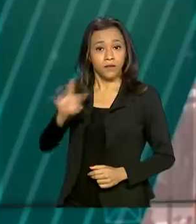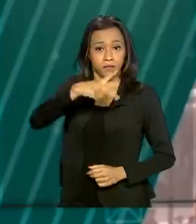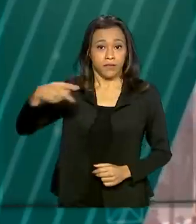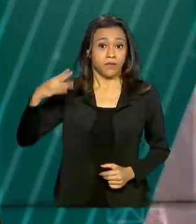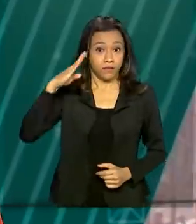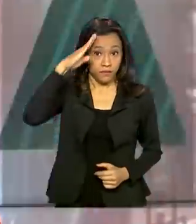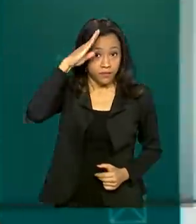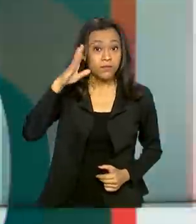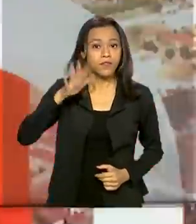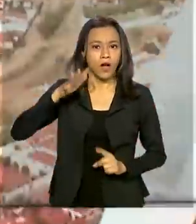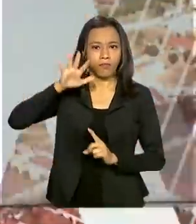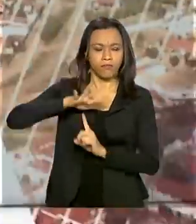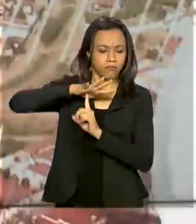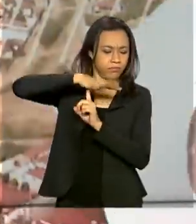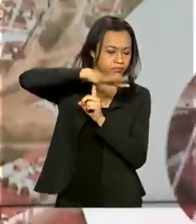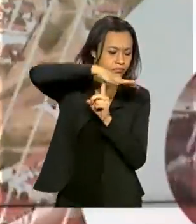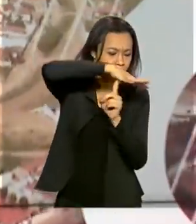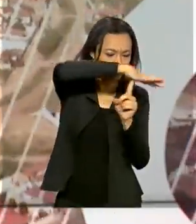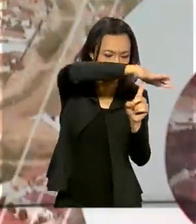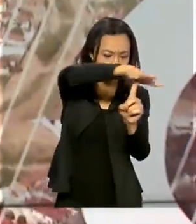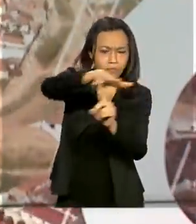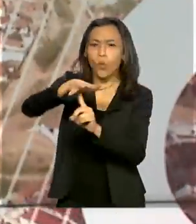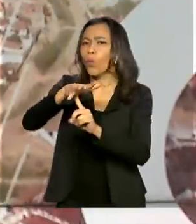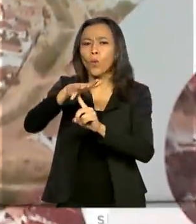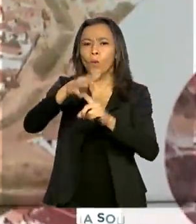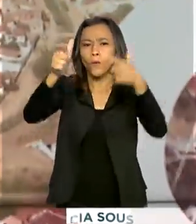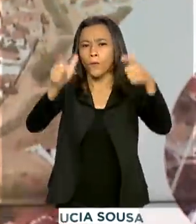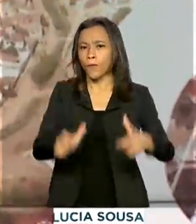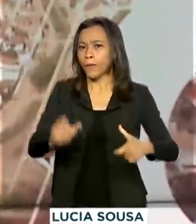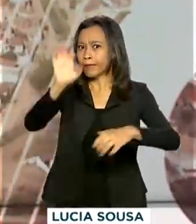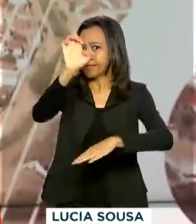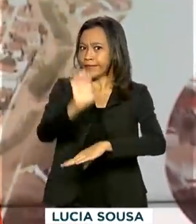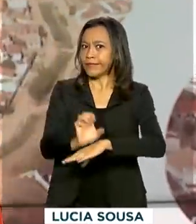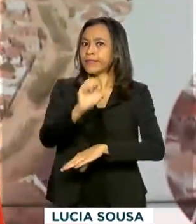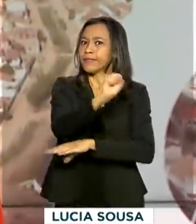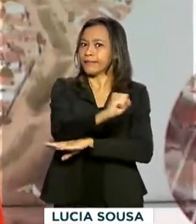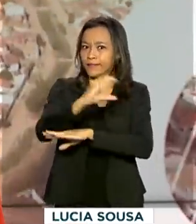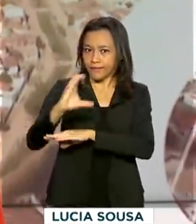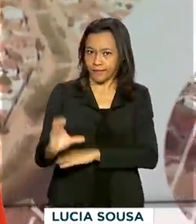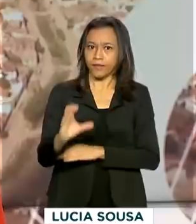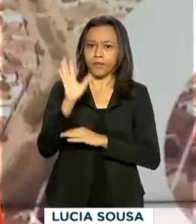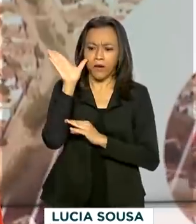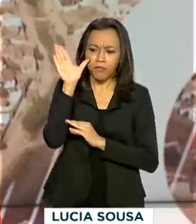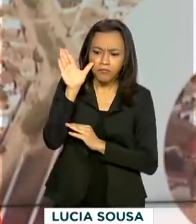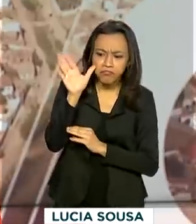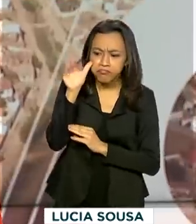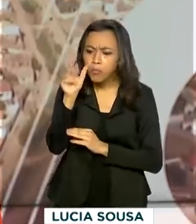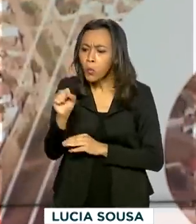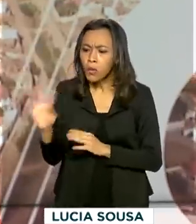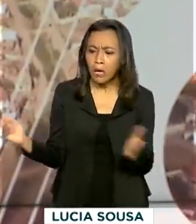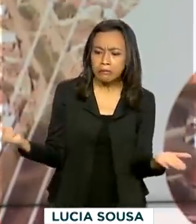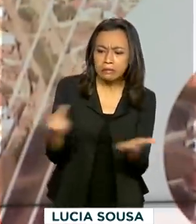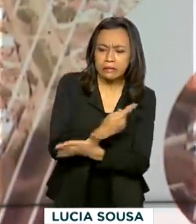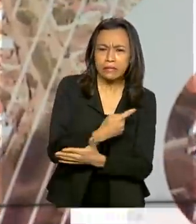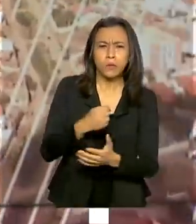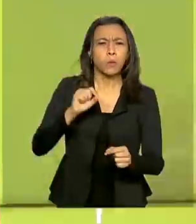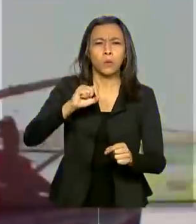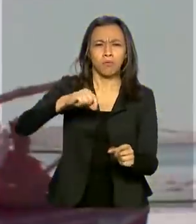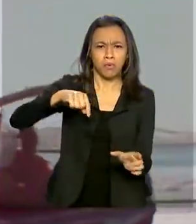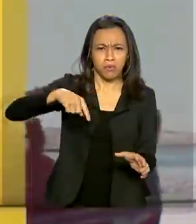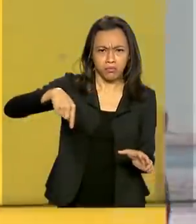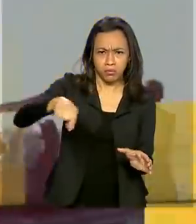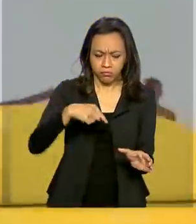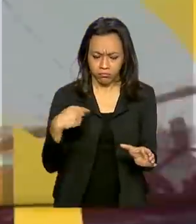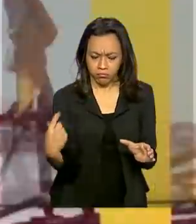Bolsonaro sobrevoou o estado de Santa Catarina neste fim de semana para acompanhar de perto os estragos provocados pela passagem de um